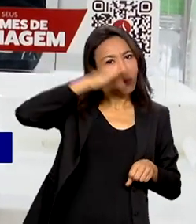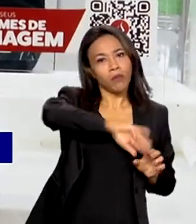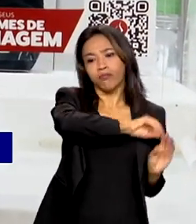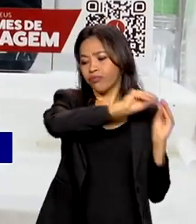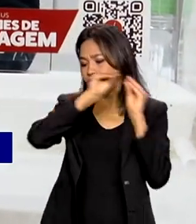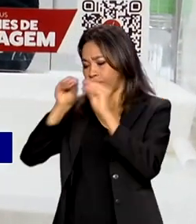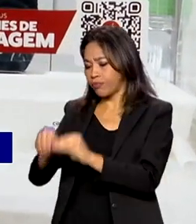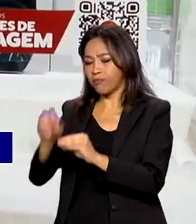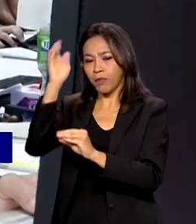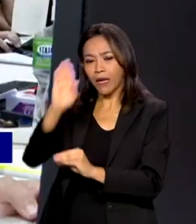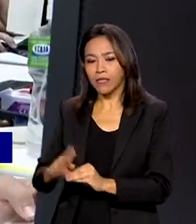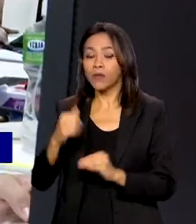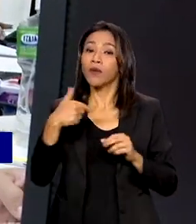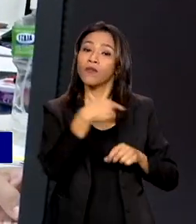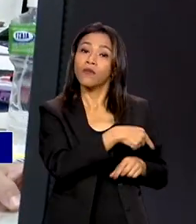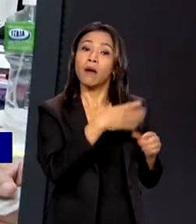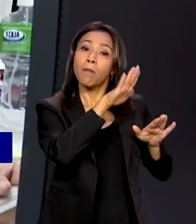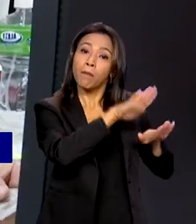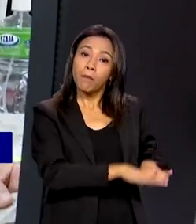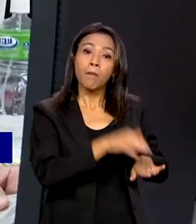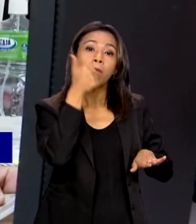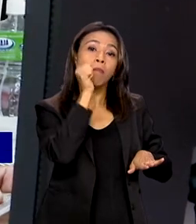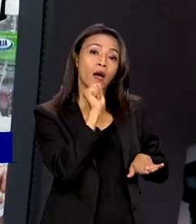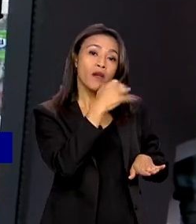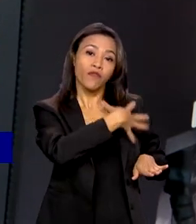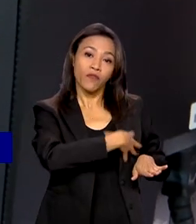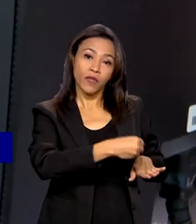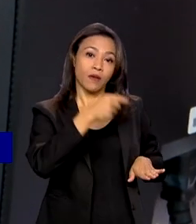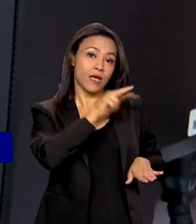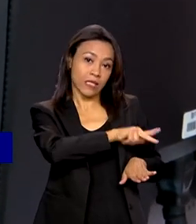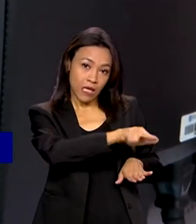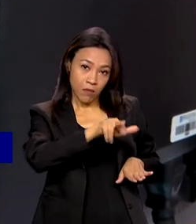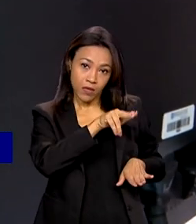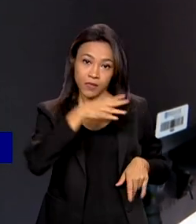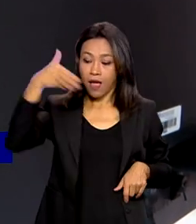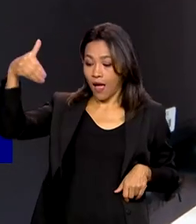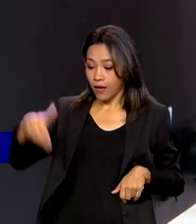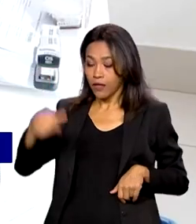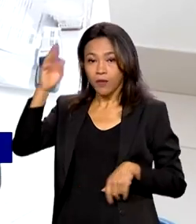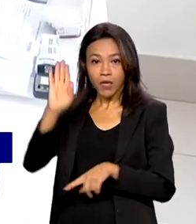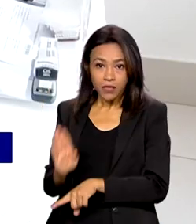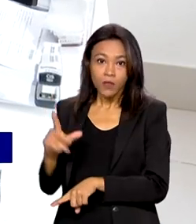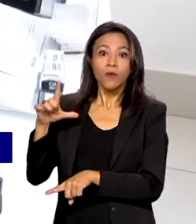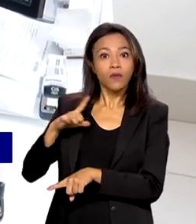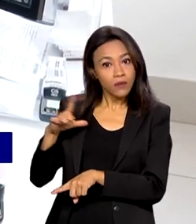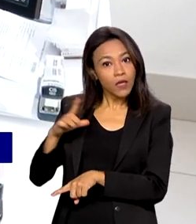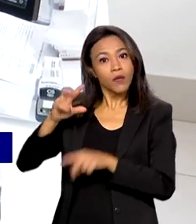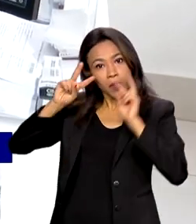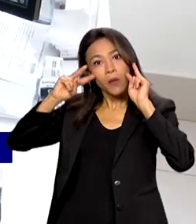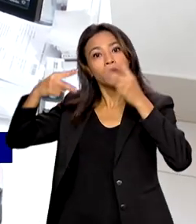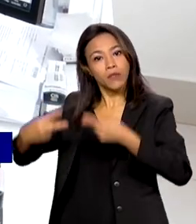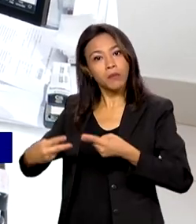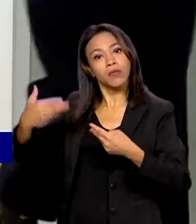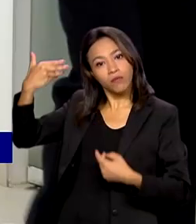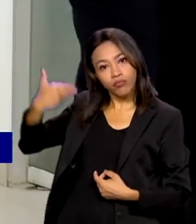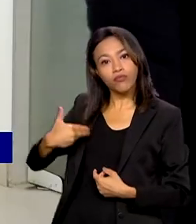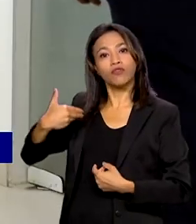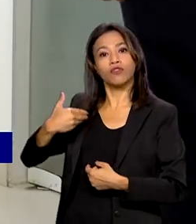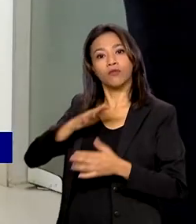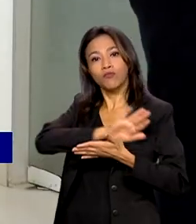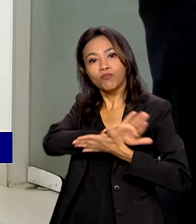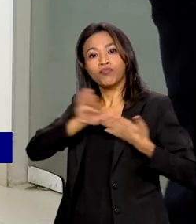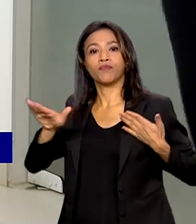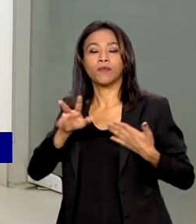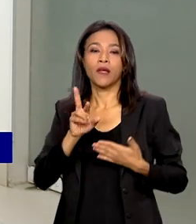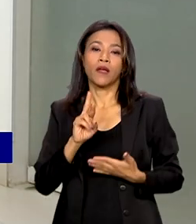mãe, o filho e as irmãs. Aqui tem o reconhecimento do governo brasileiro da condição de refugiado. O Brasil